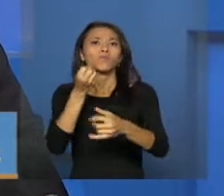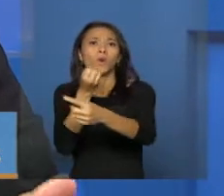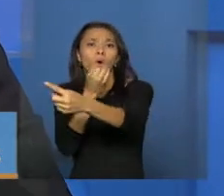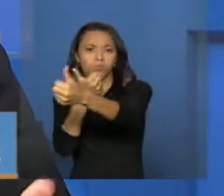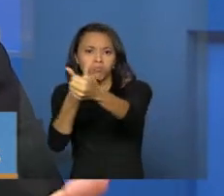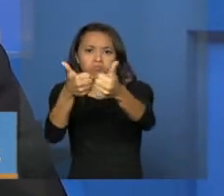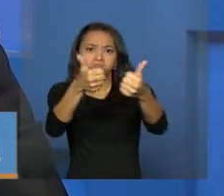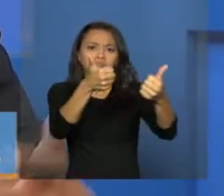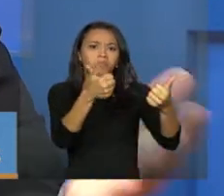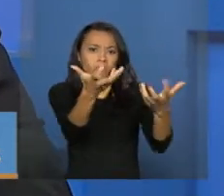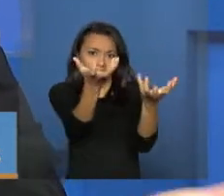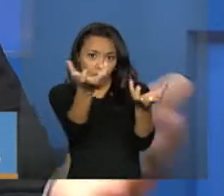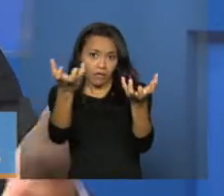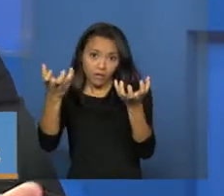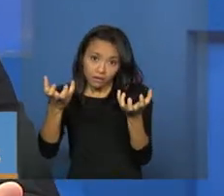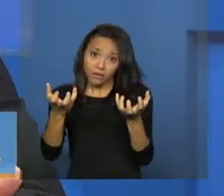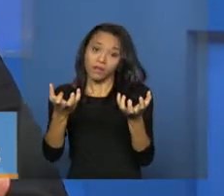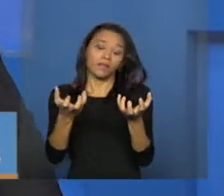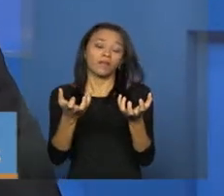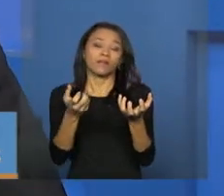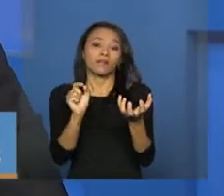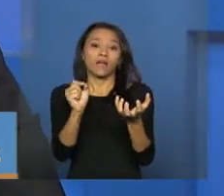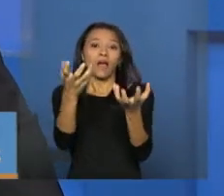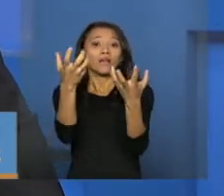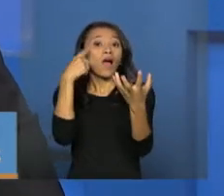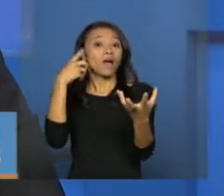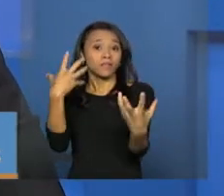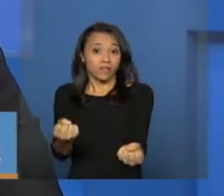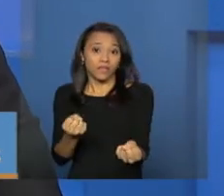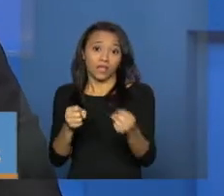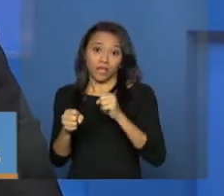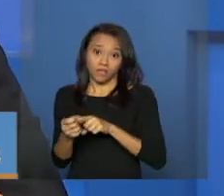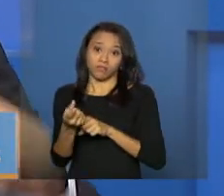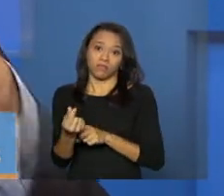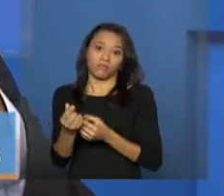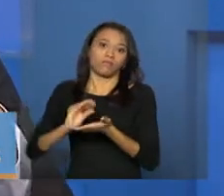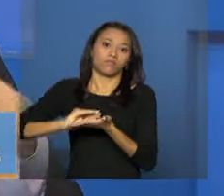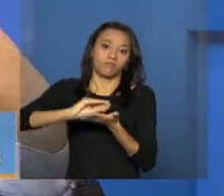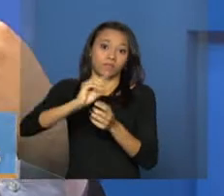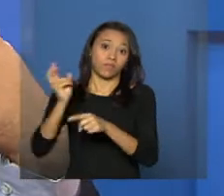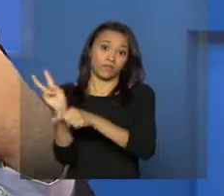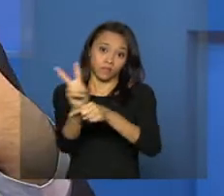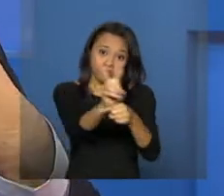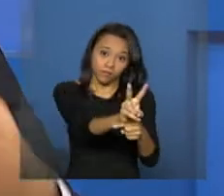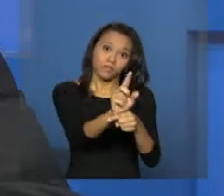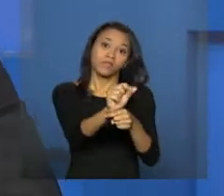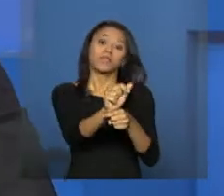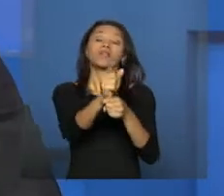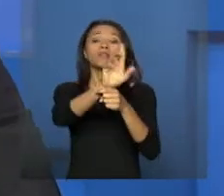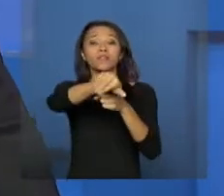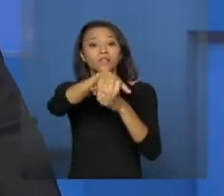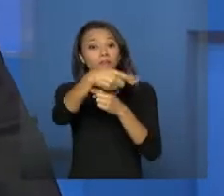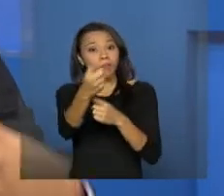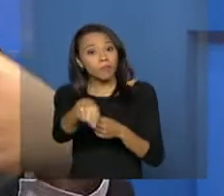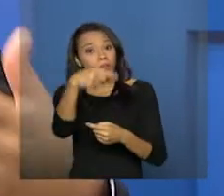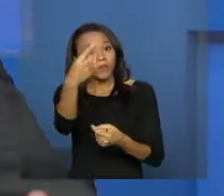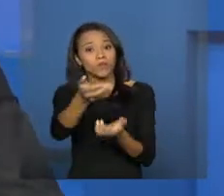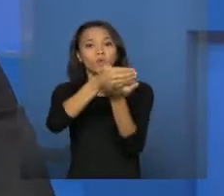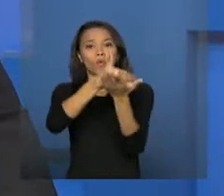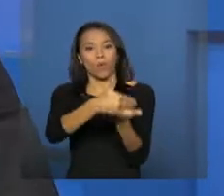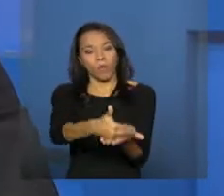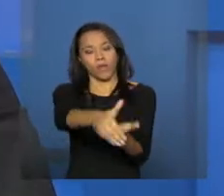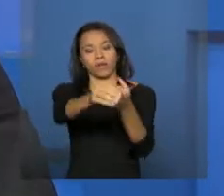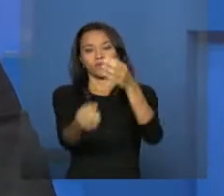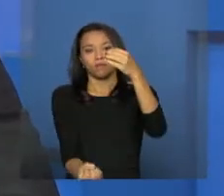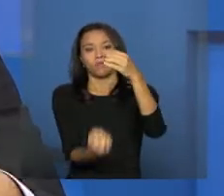manifestar sua opção para aceitar aquele financiamento, e a partir daí, inicia-se um processo de implantação